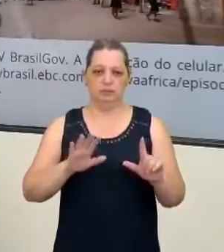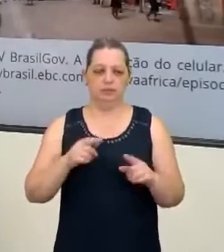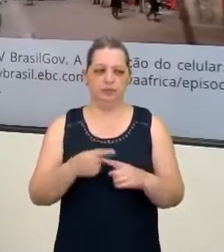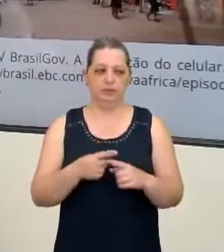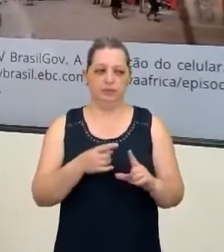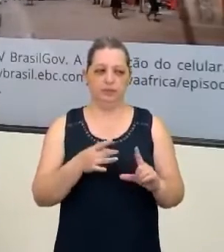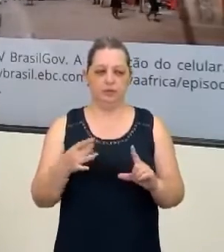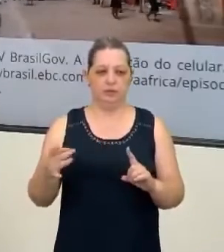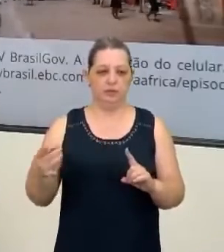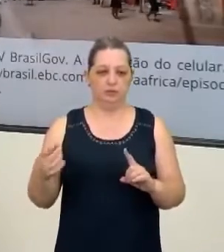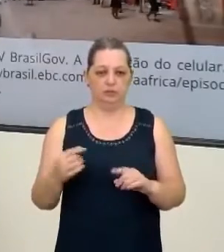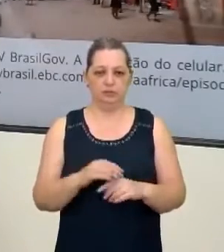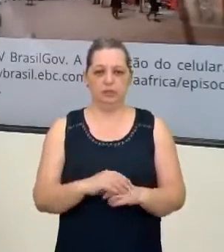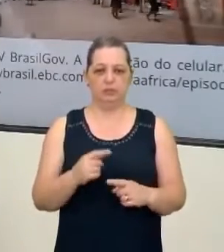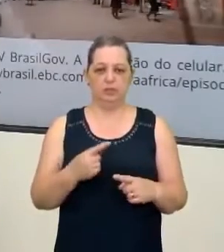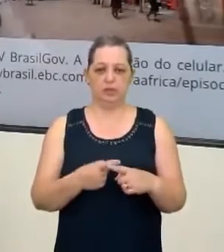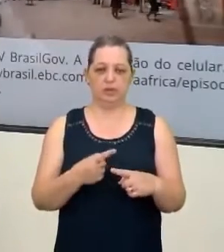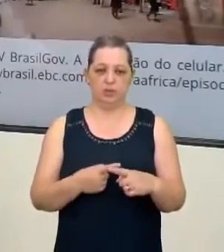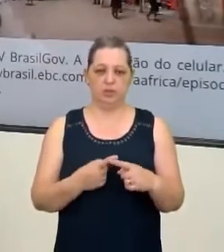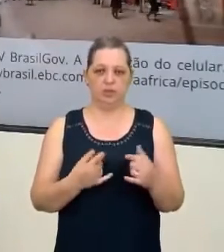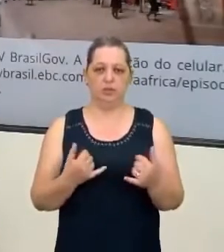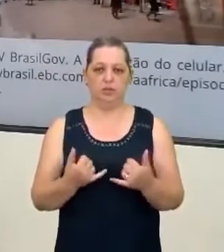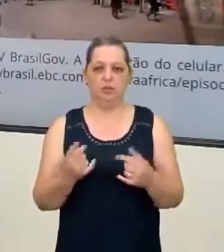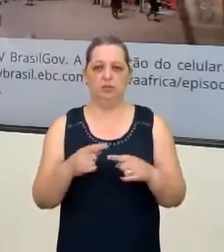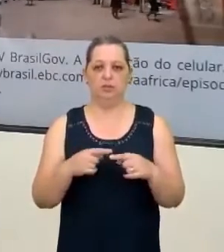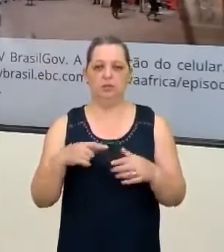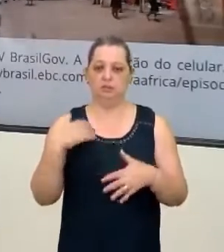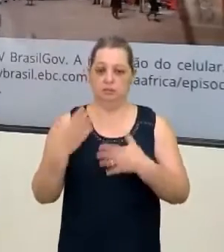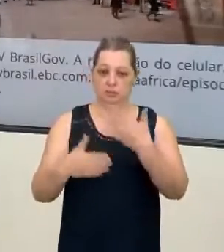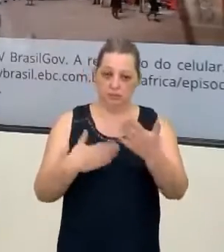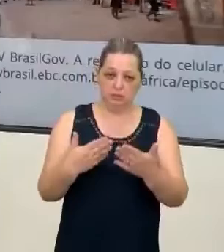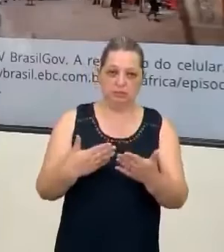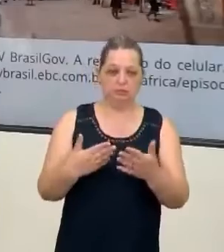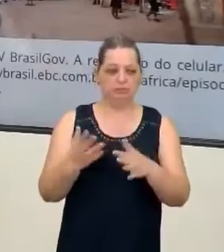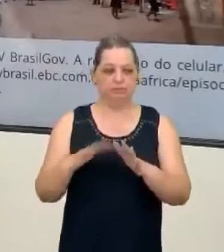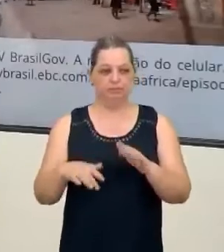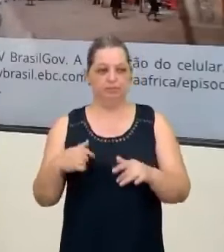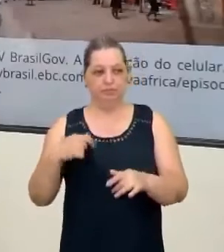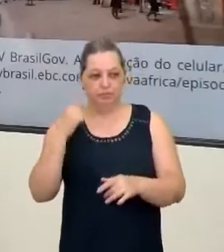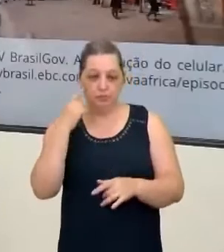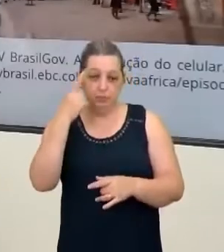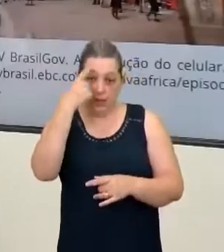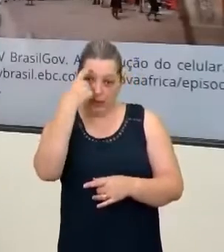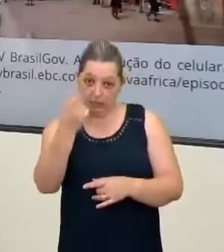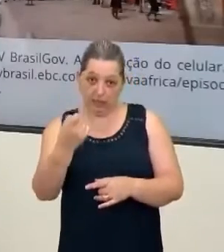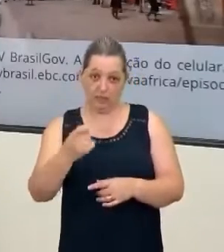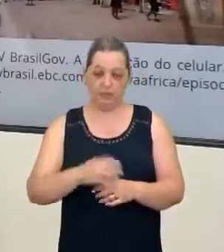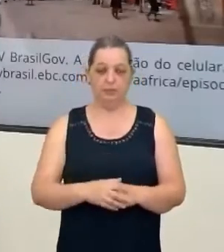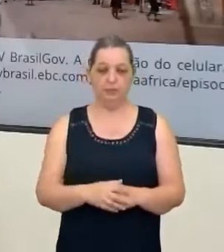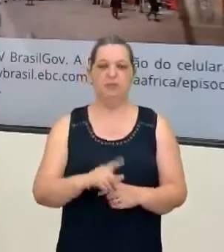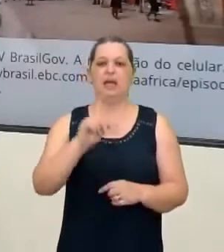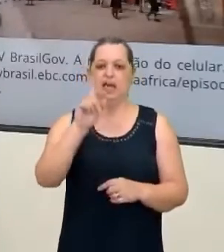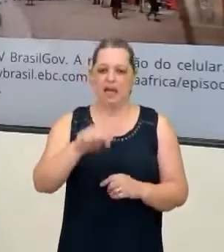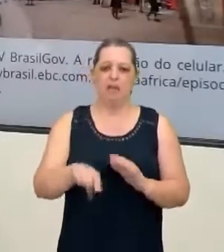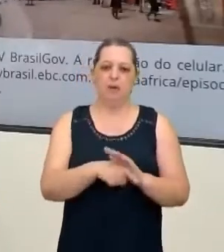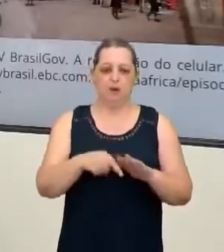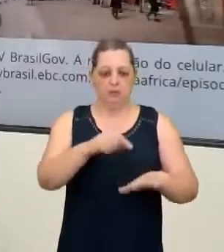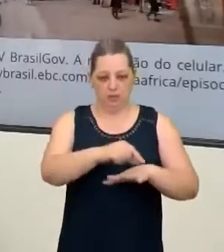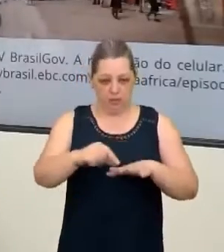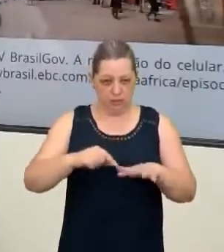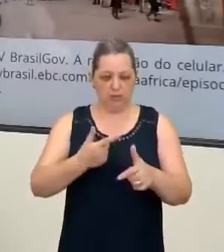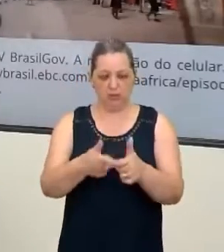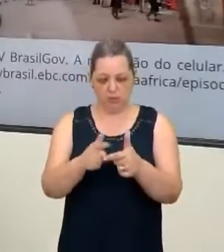que se tem no continente africano, até para ter aquela desmistificação, daquela ideia. É um continente com problemas sociais